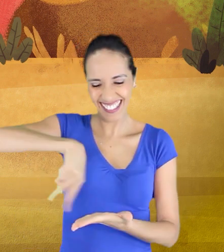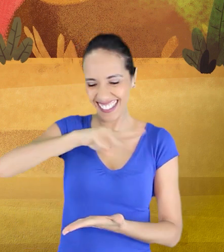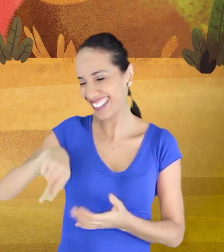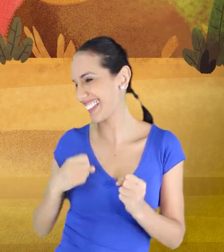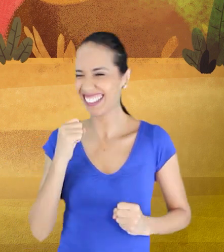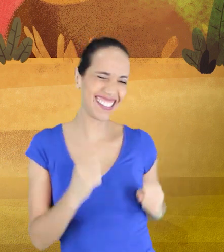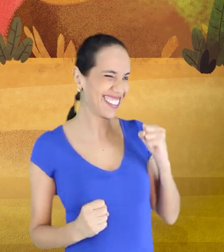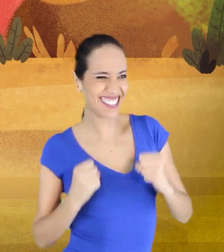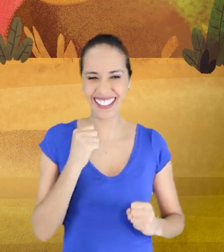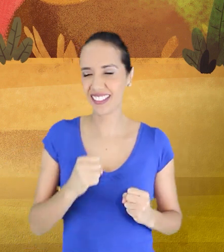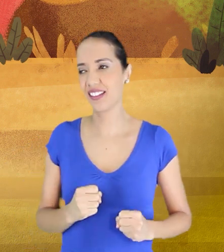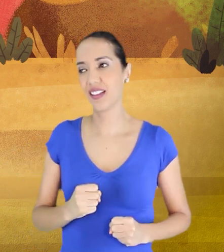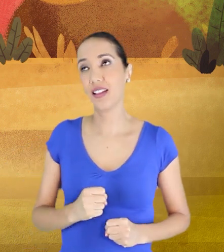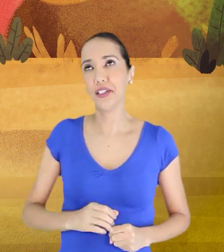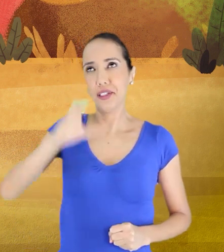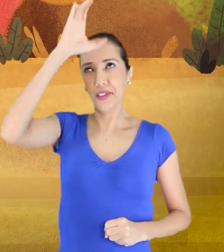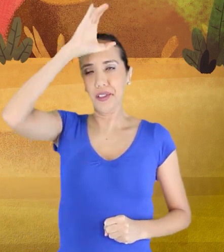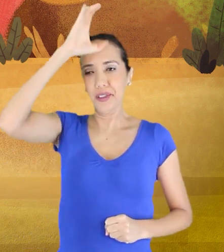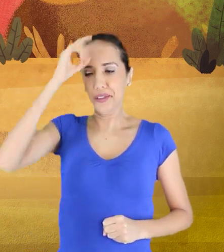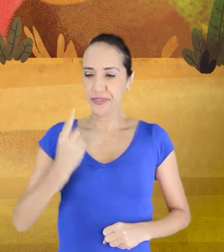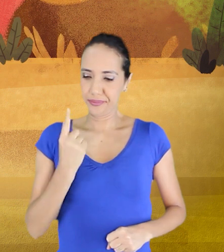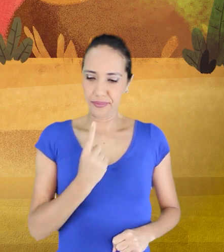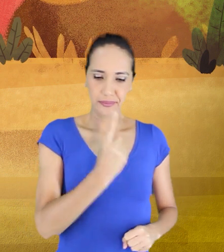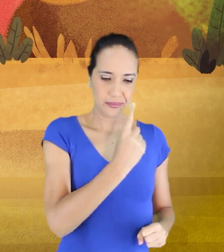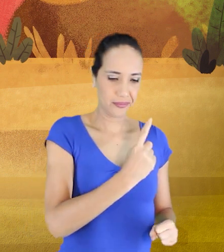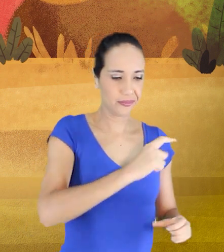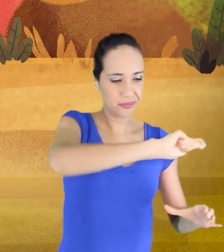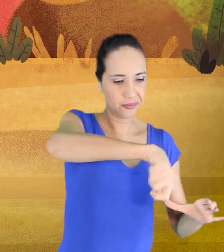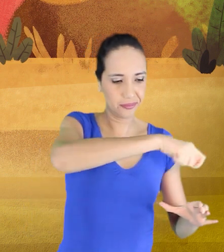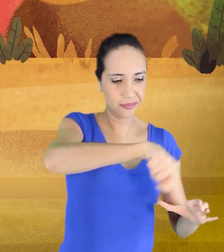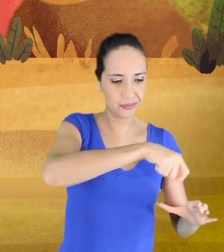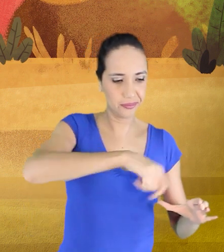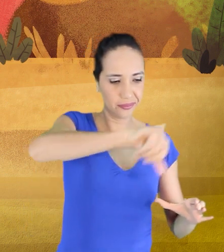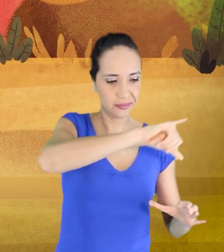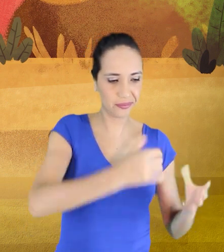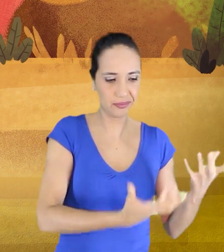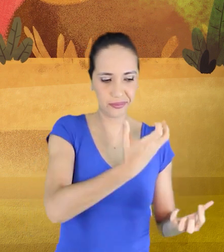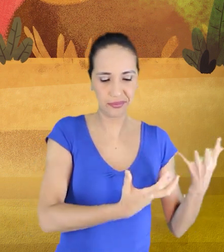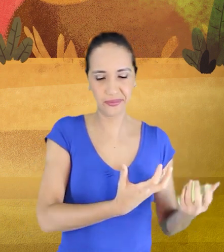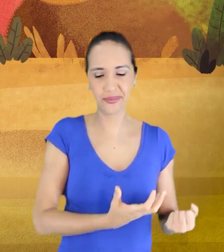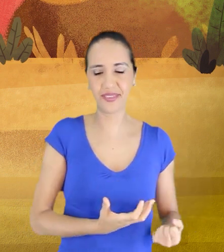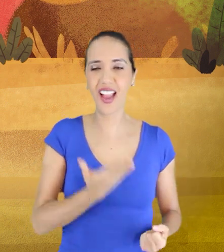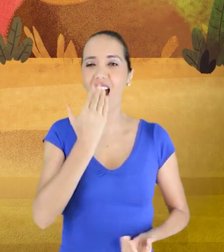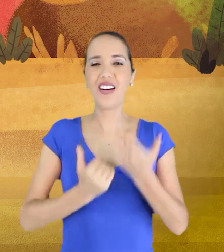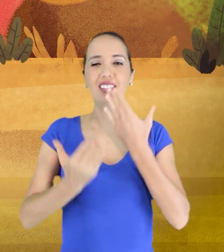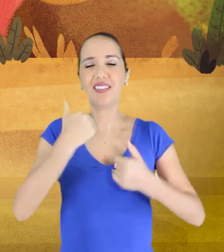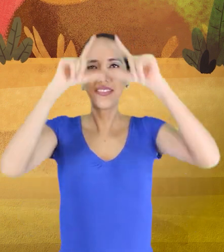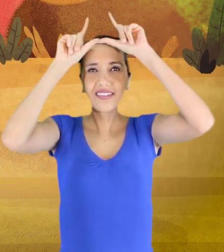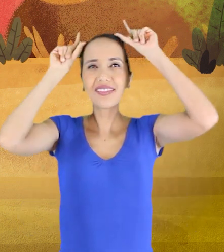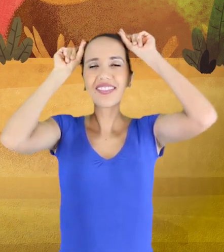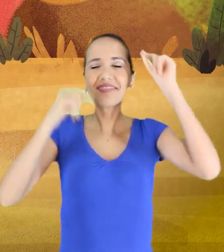frente, lá foi Tia Anastácia para a cozinha fritar a traíra. Só depois de comer peixe frito, é que